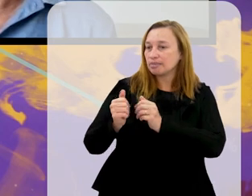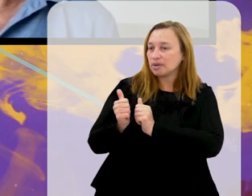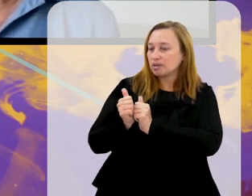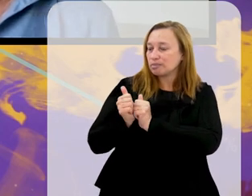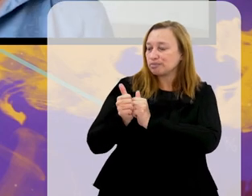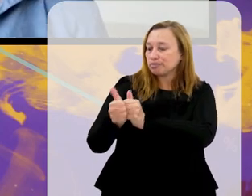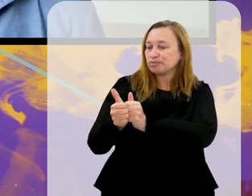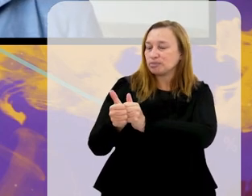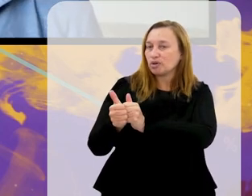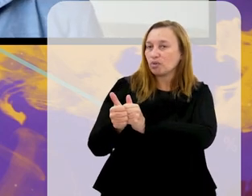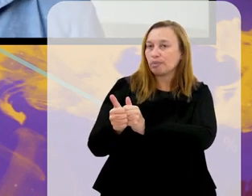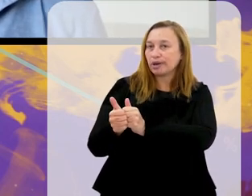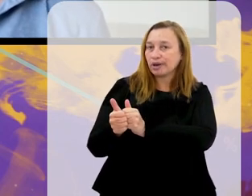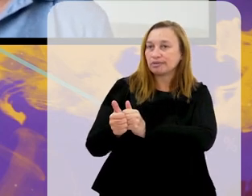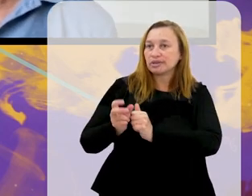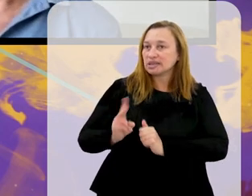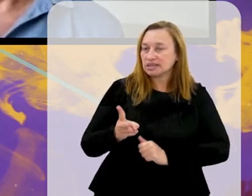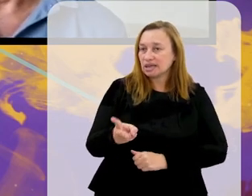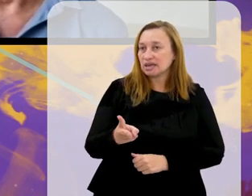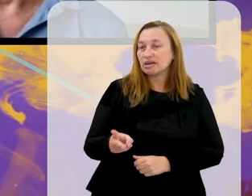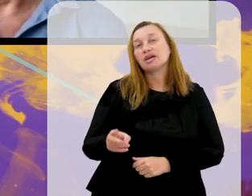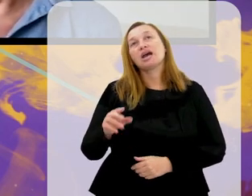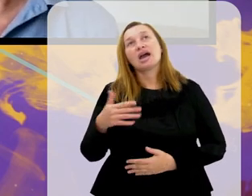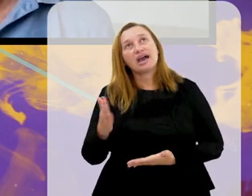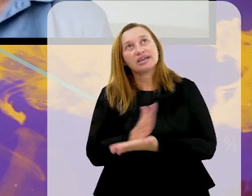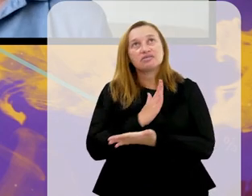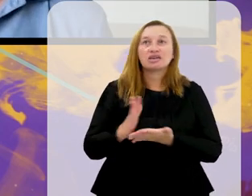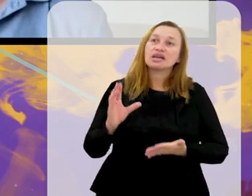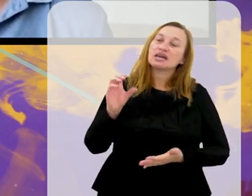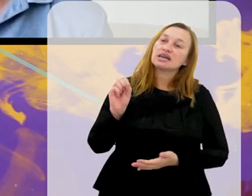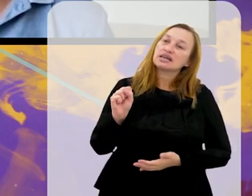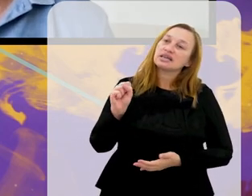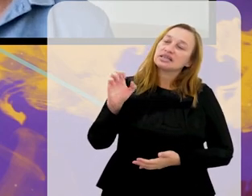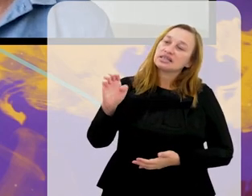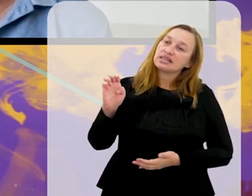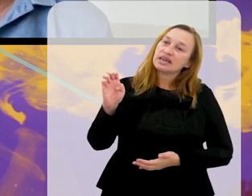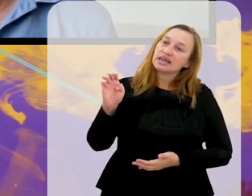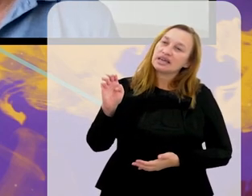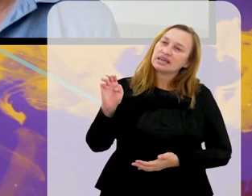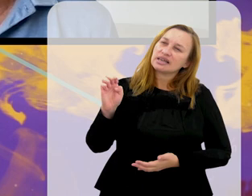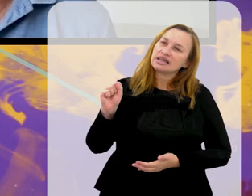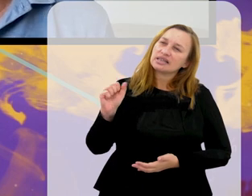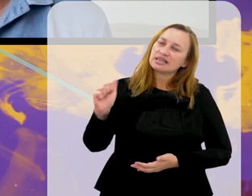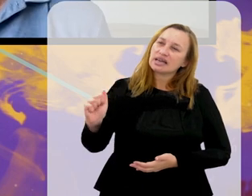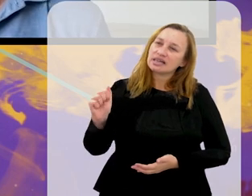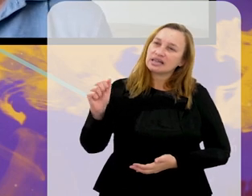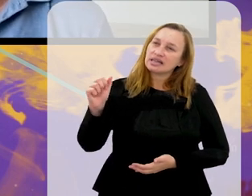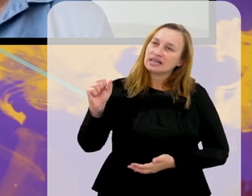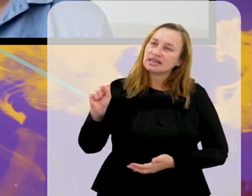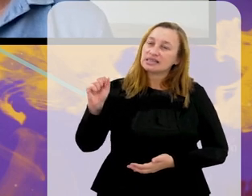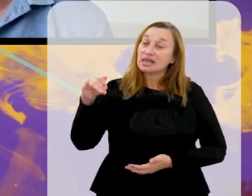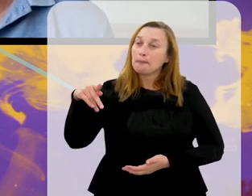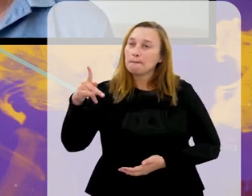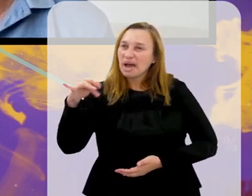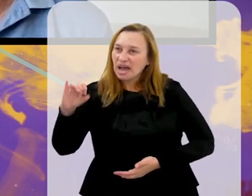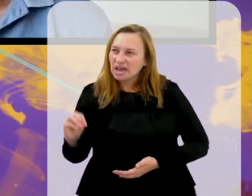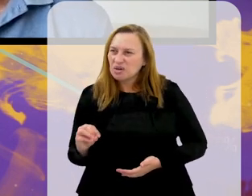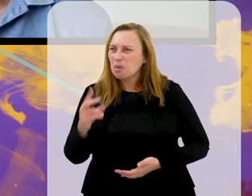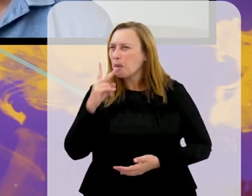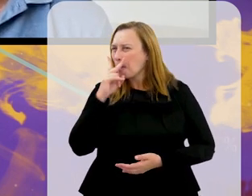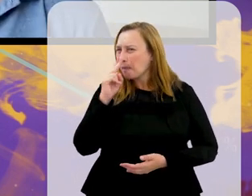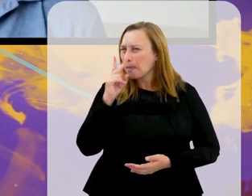É, César Sampaio. outra vez é o César Sampaio. É uma espécie de bengala, né, para o Tite. Às vezes